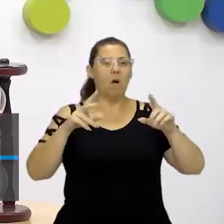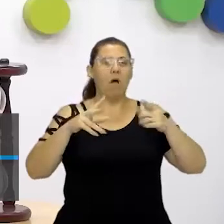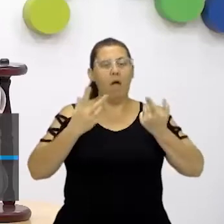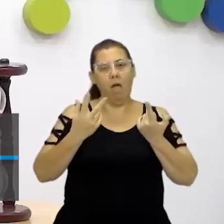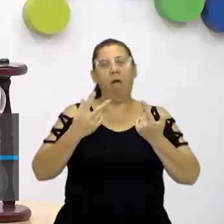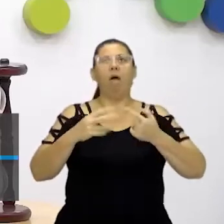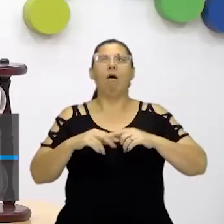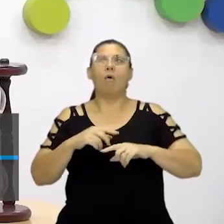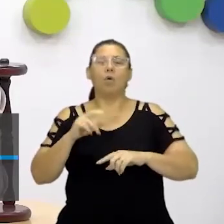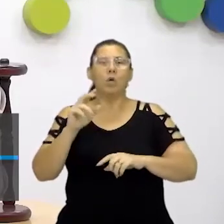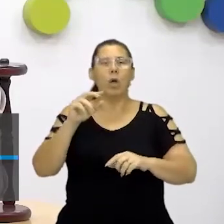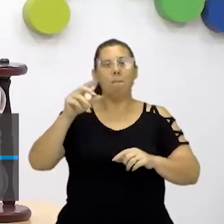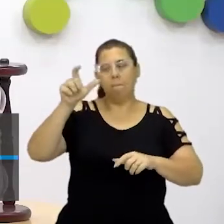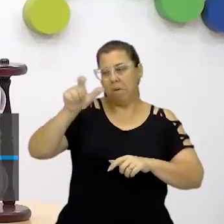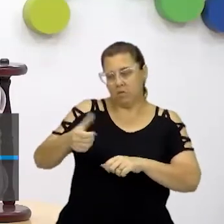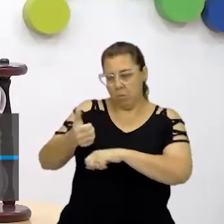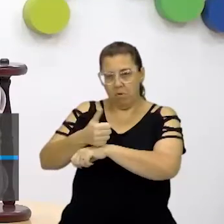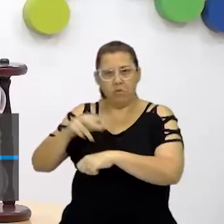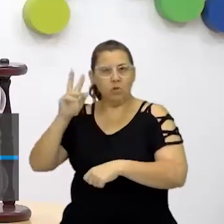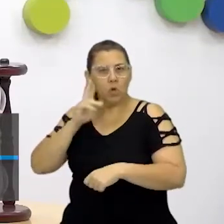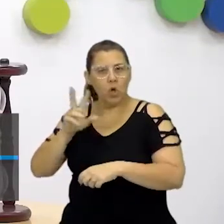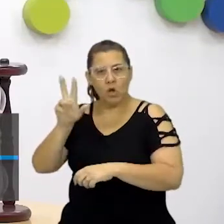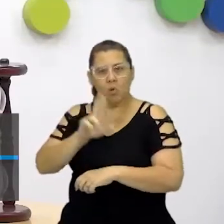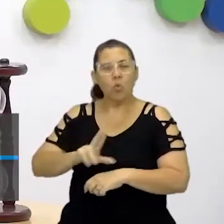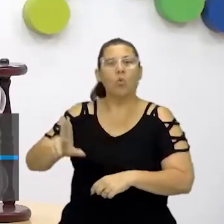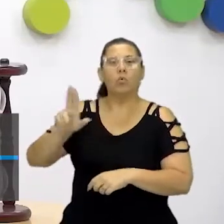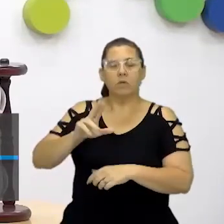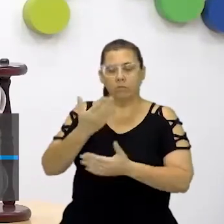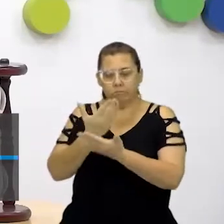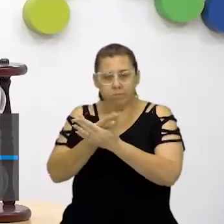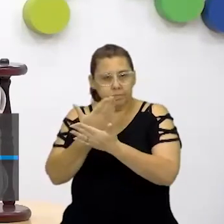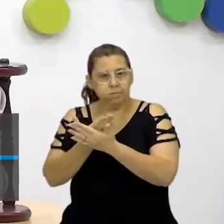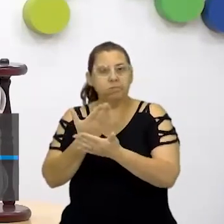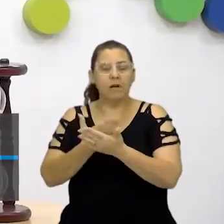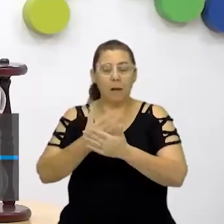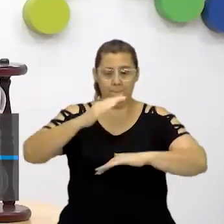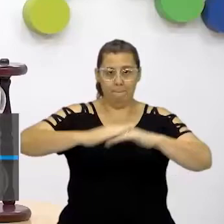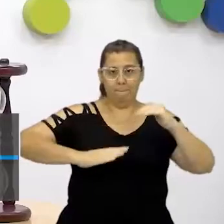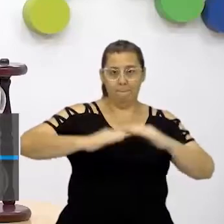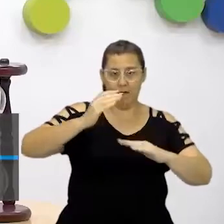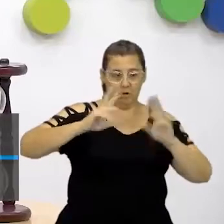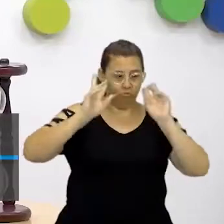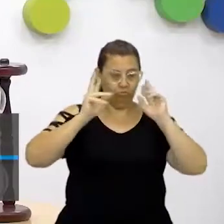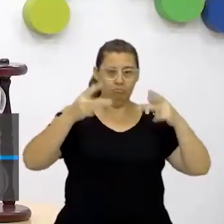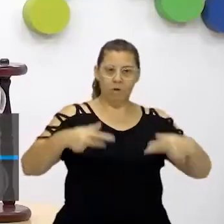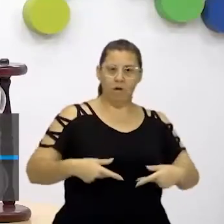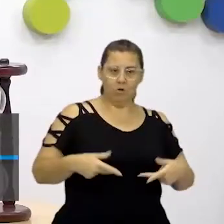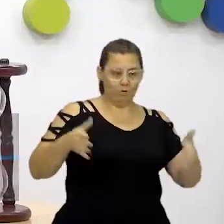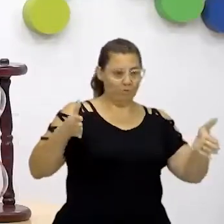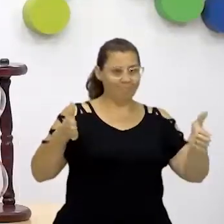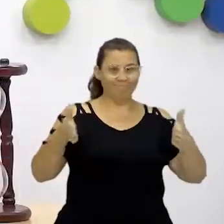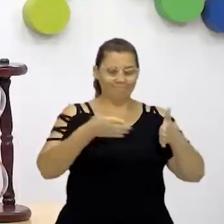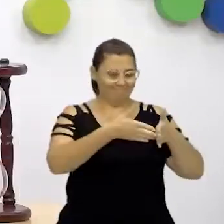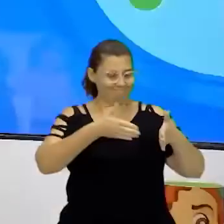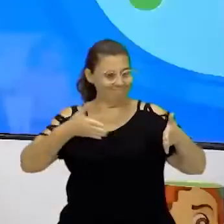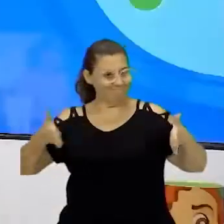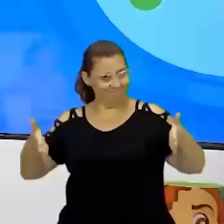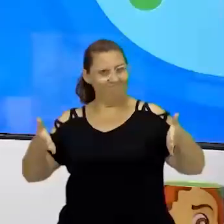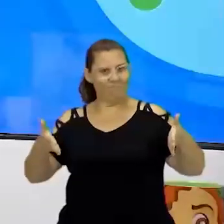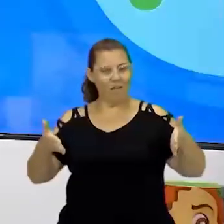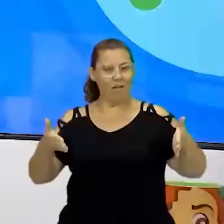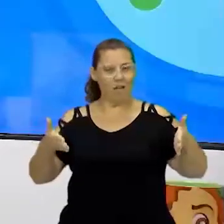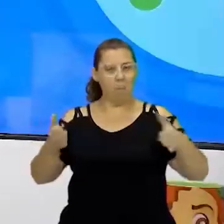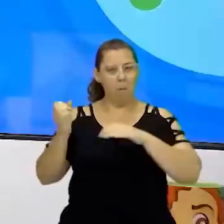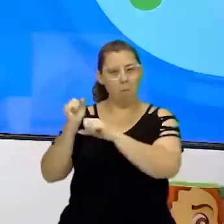do historiador, né? Porque nós, historiadores, nós estudamos as ações do homem no tempo, né, Prô? Sim, no